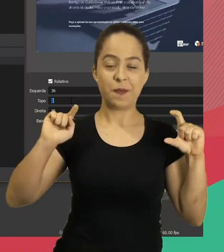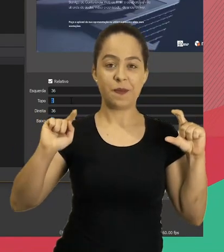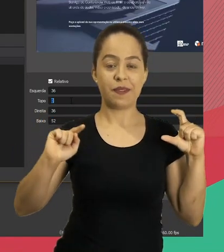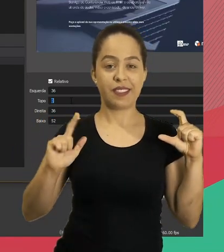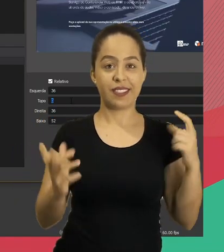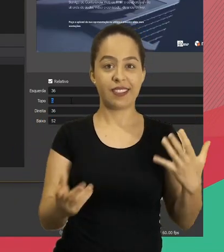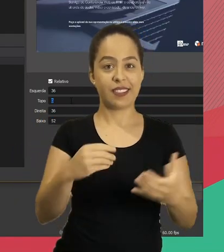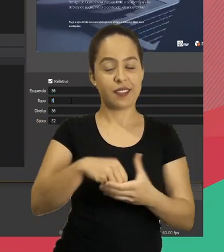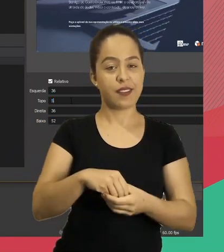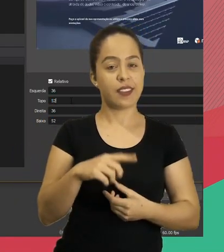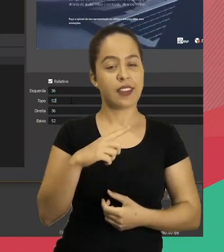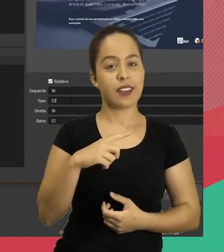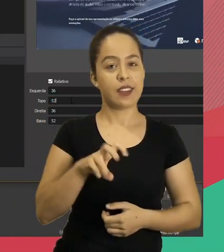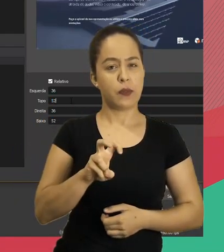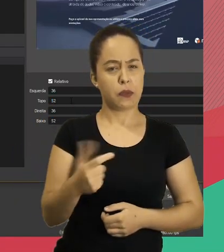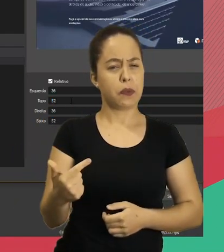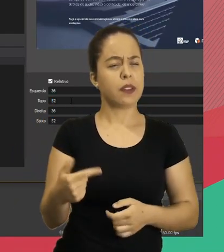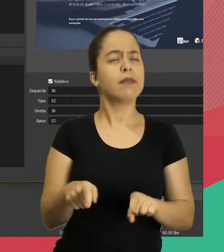topo.